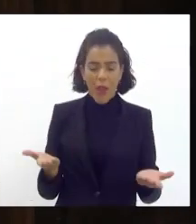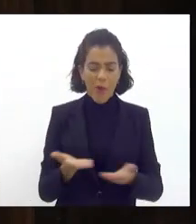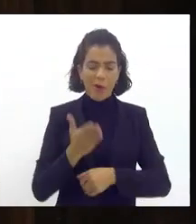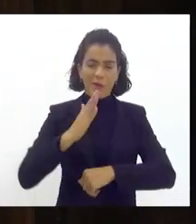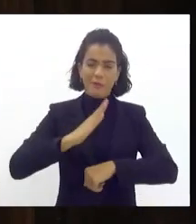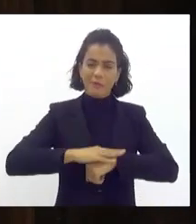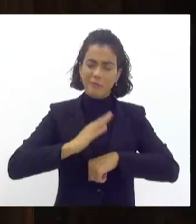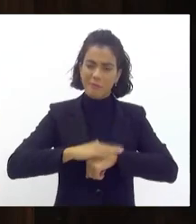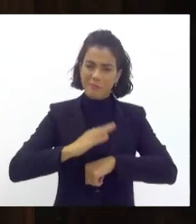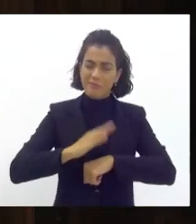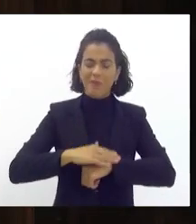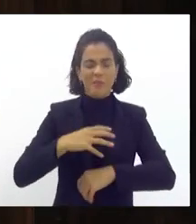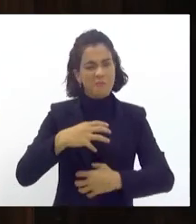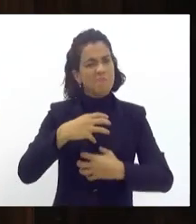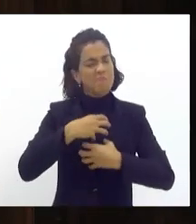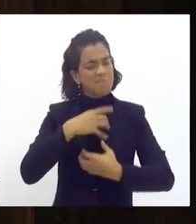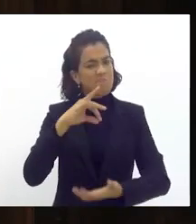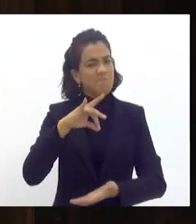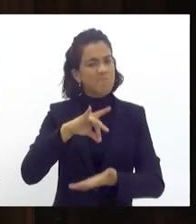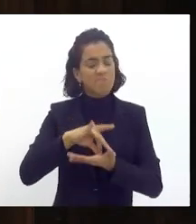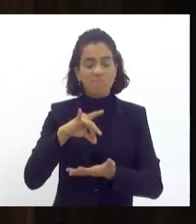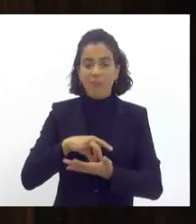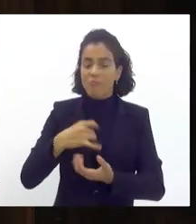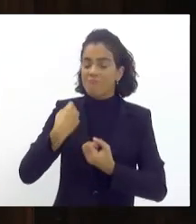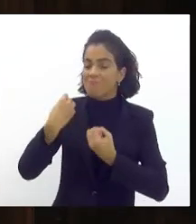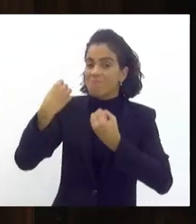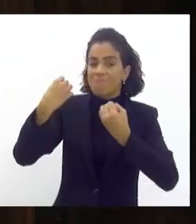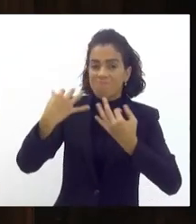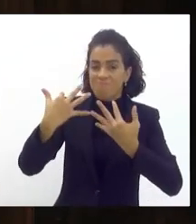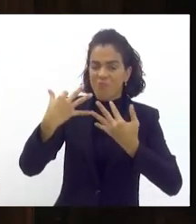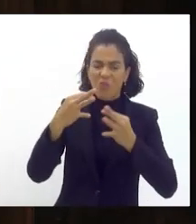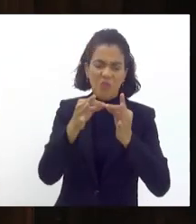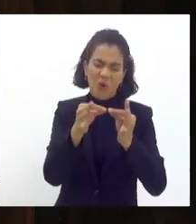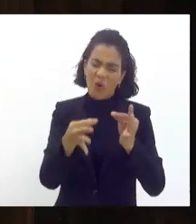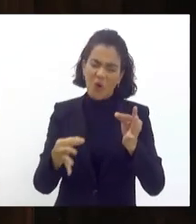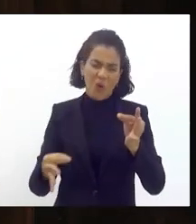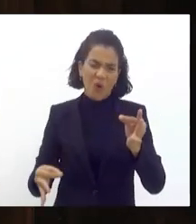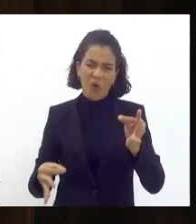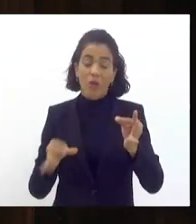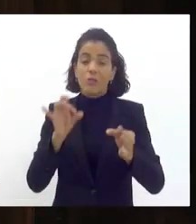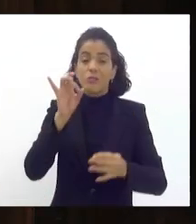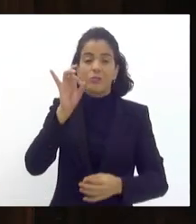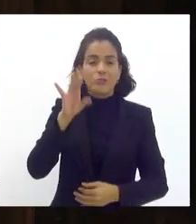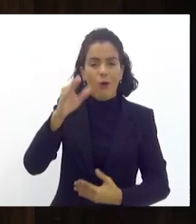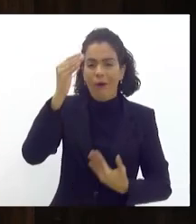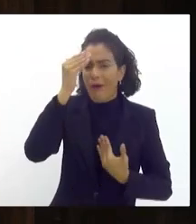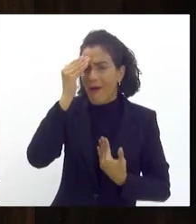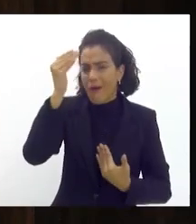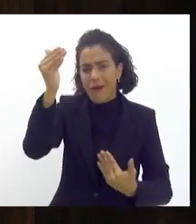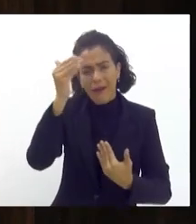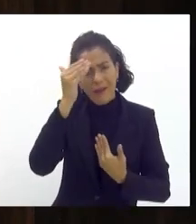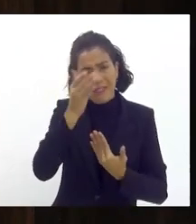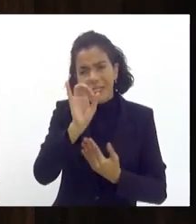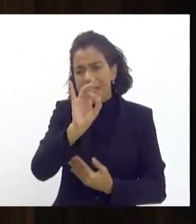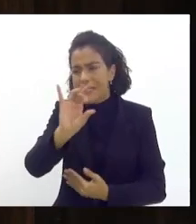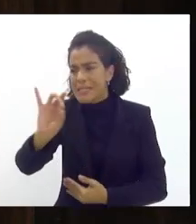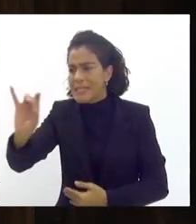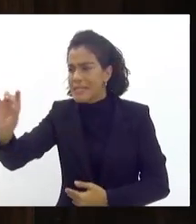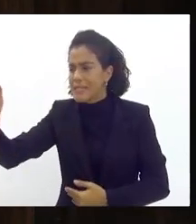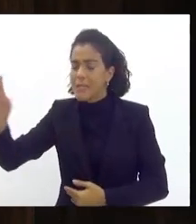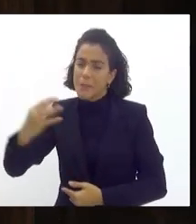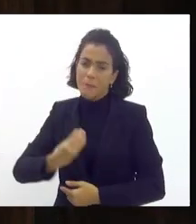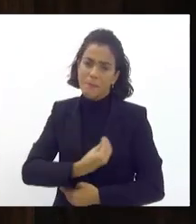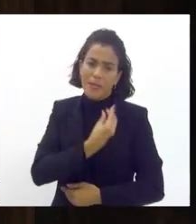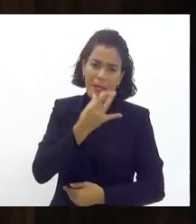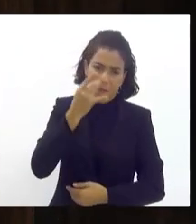momento que eu sinceramente estou aqui sem palavras não vou me alongar muito somente agradecer a vocês a cada um de vocês pela